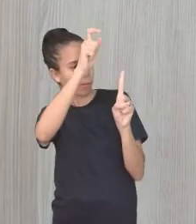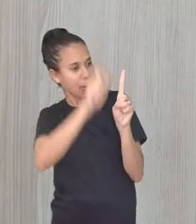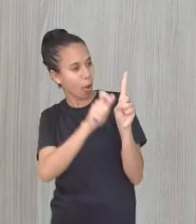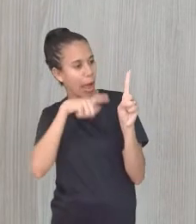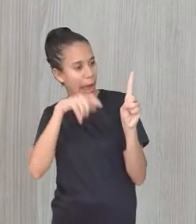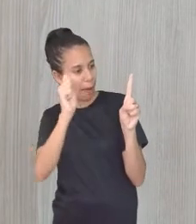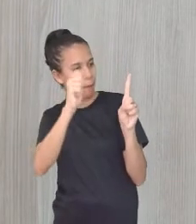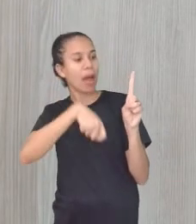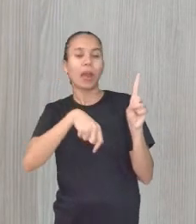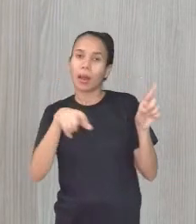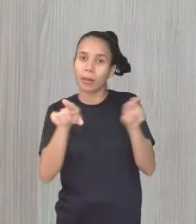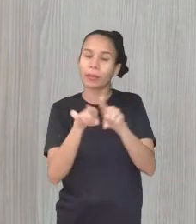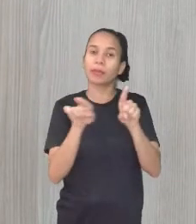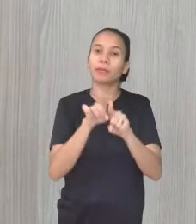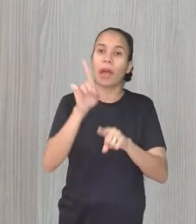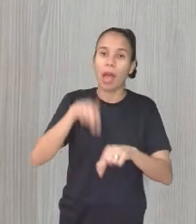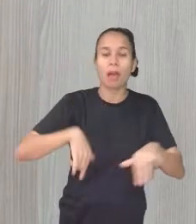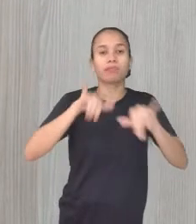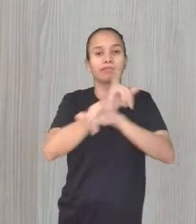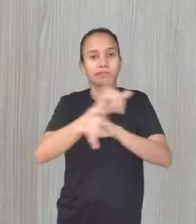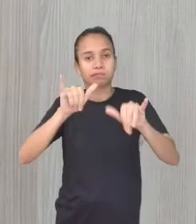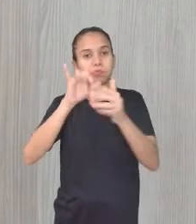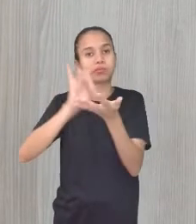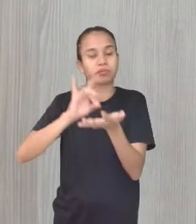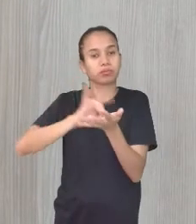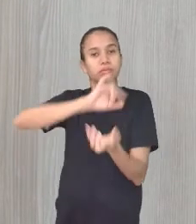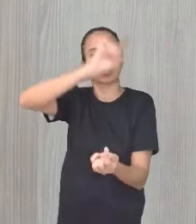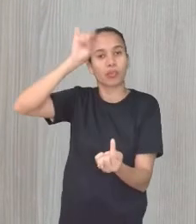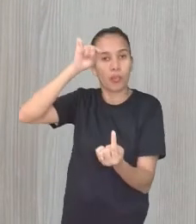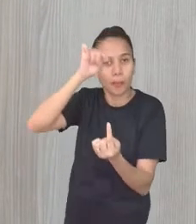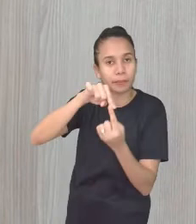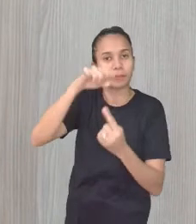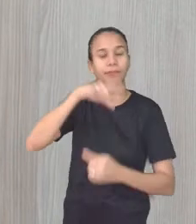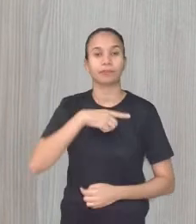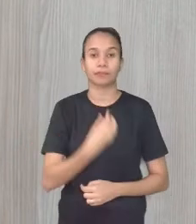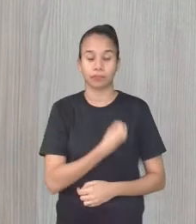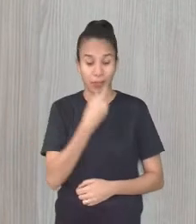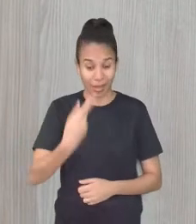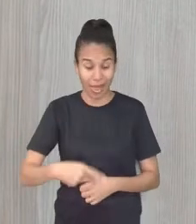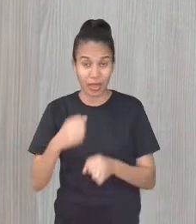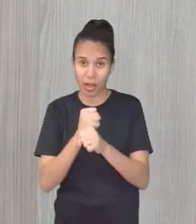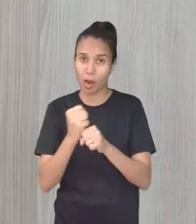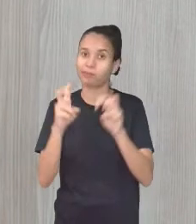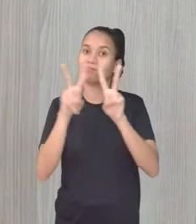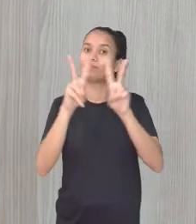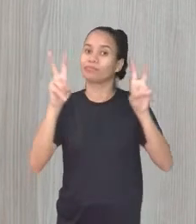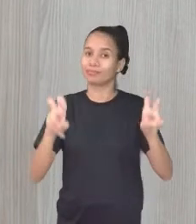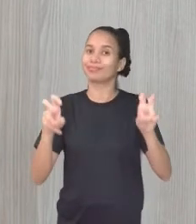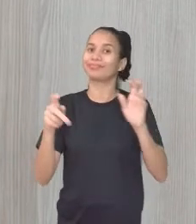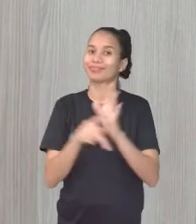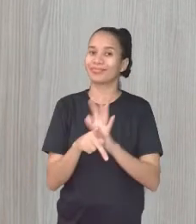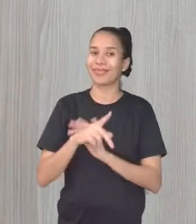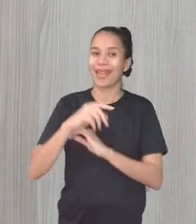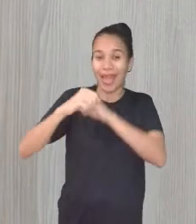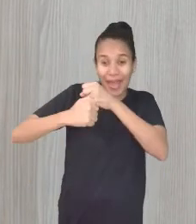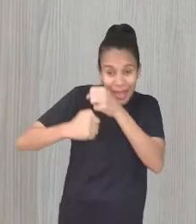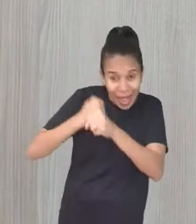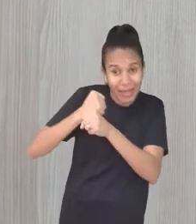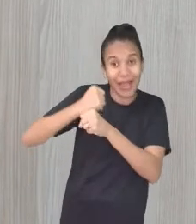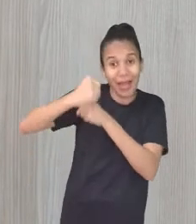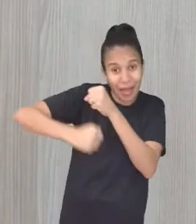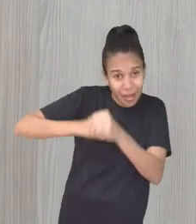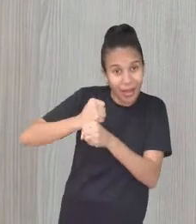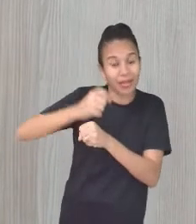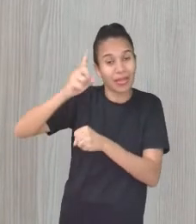potencialidades. Então, essa campanha, ela visa muito isso. E nesse ano tem um temazinho. Cada ano eles dão um tema. Então,